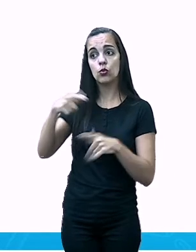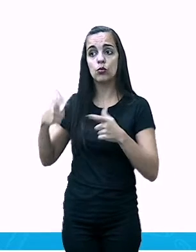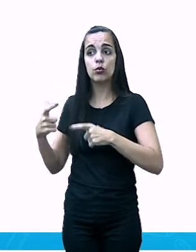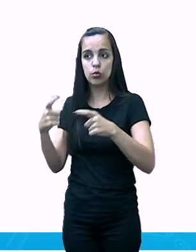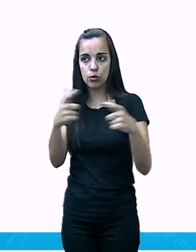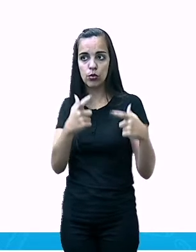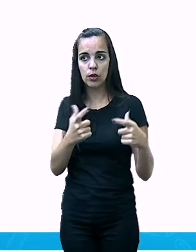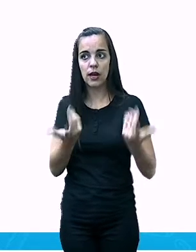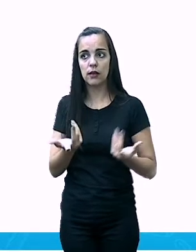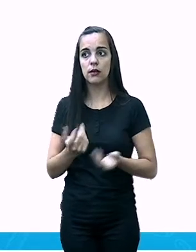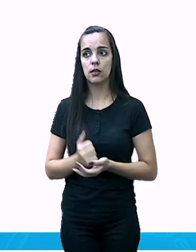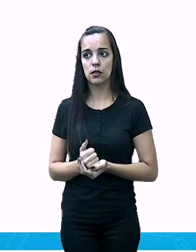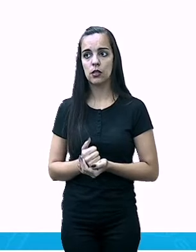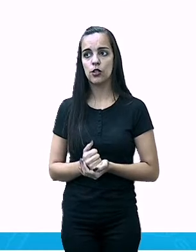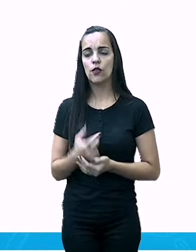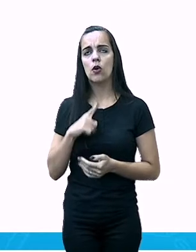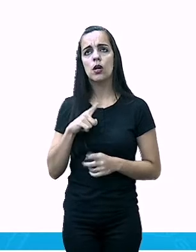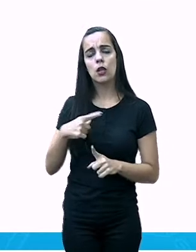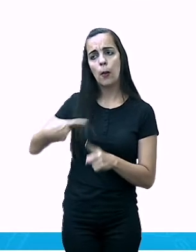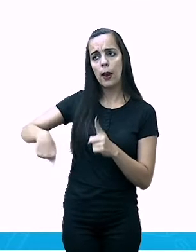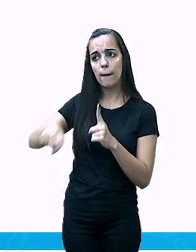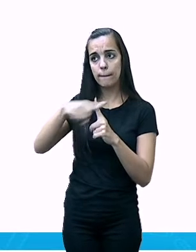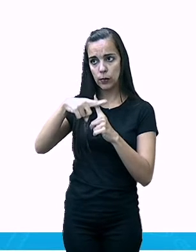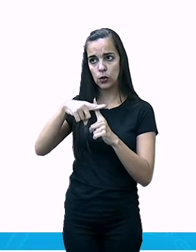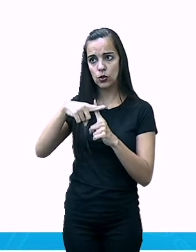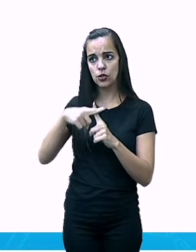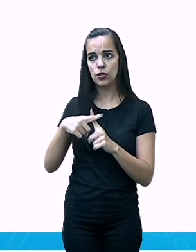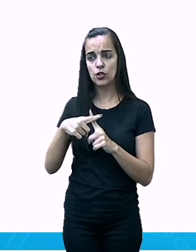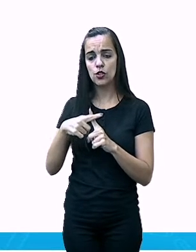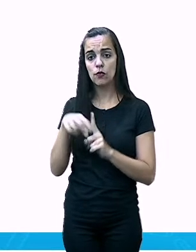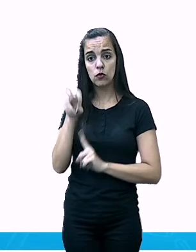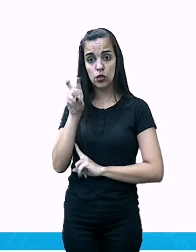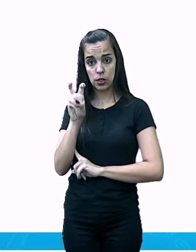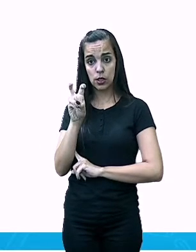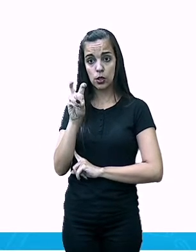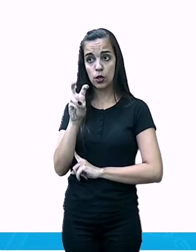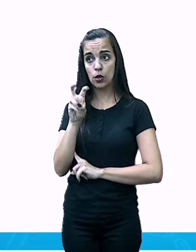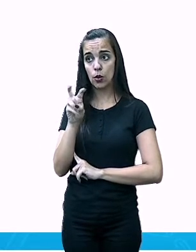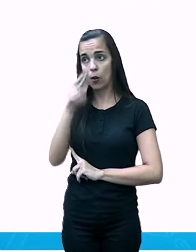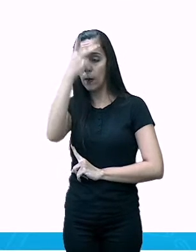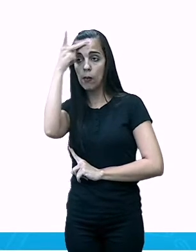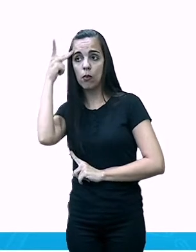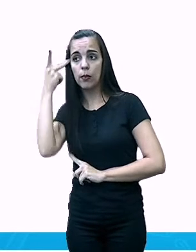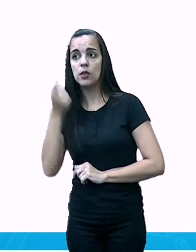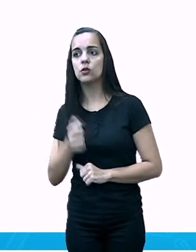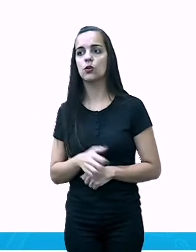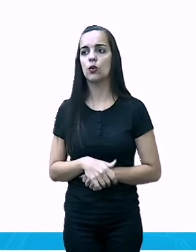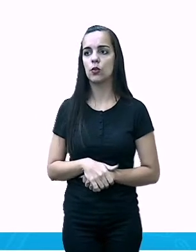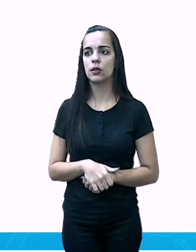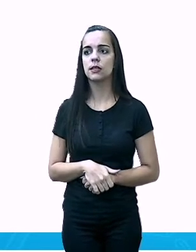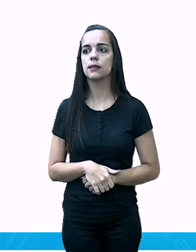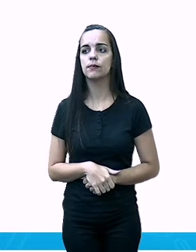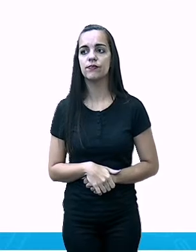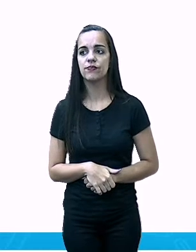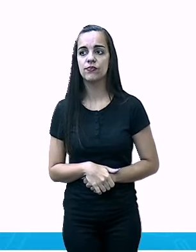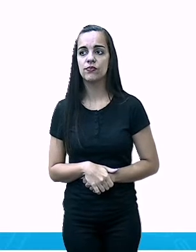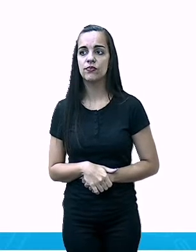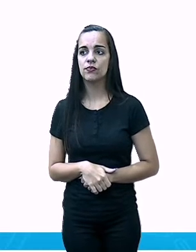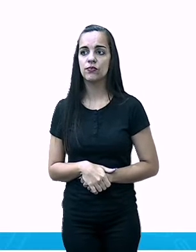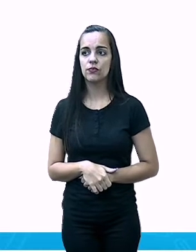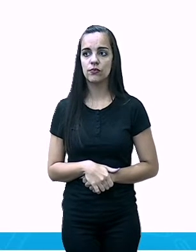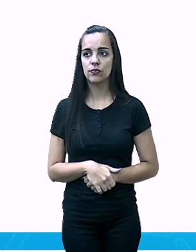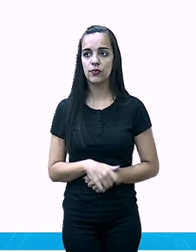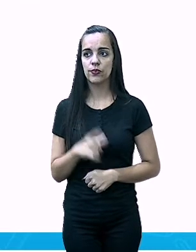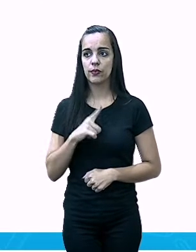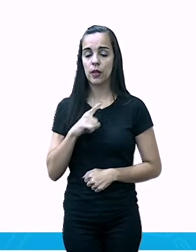100. Então, o saldo positivo de 5 pessoas. Mas se fosse o inverso? Se entraram